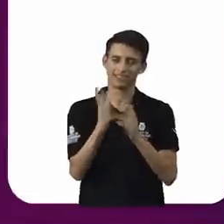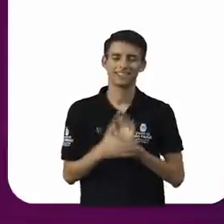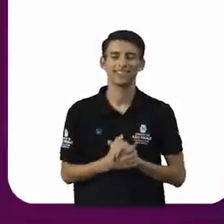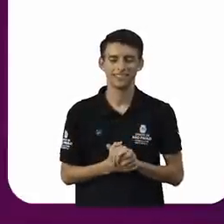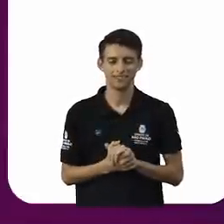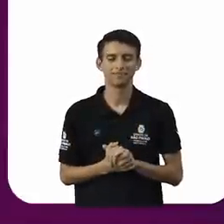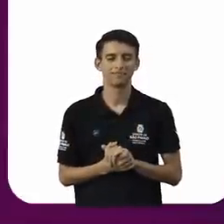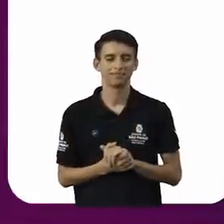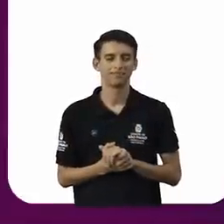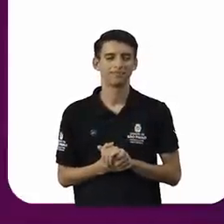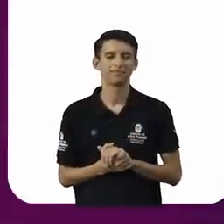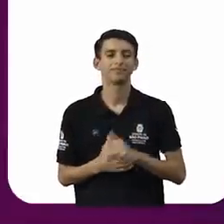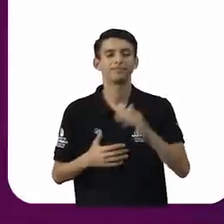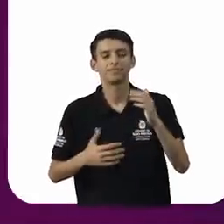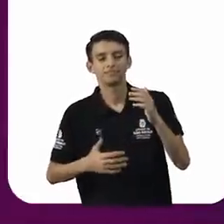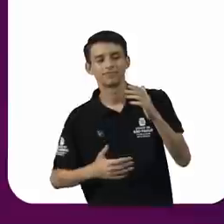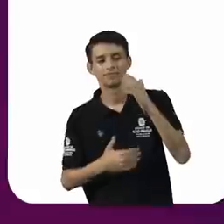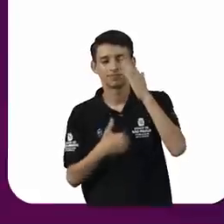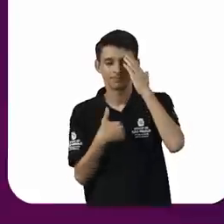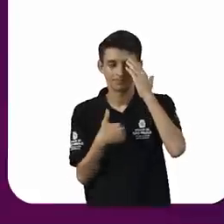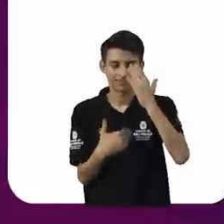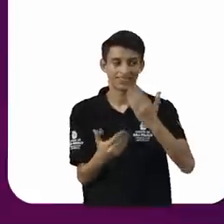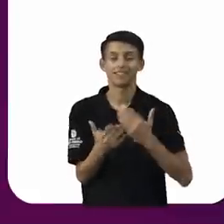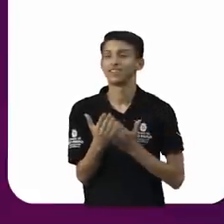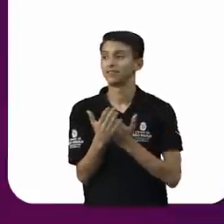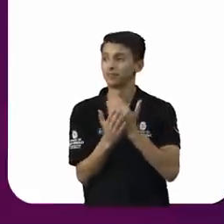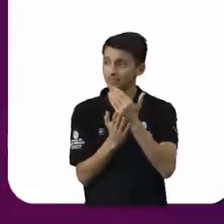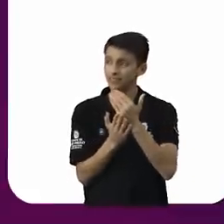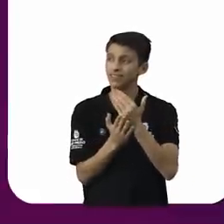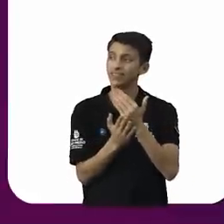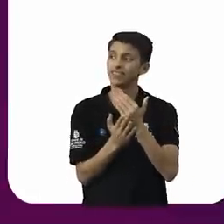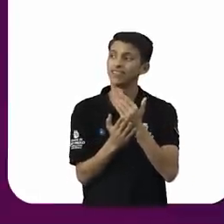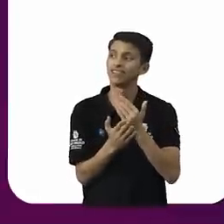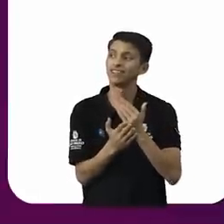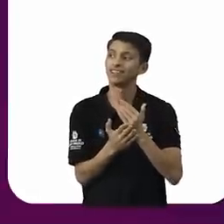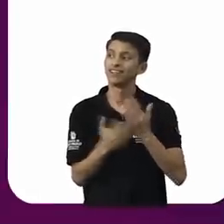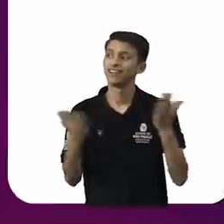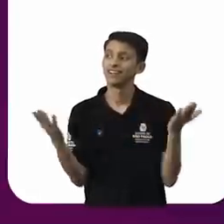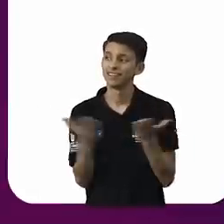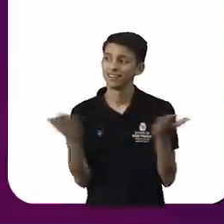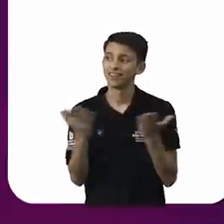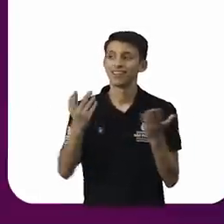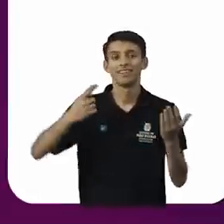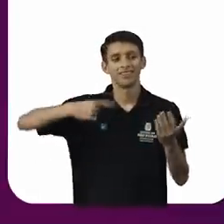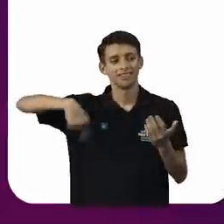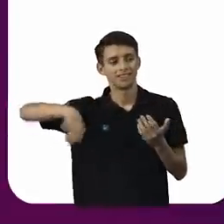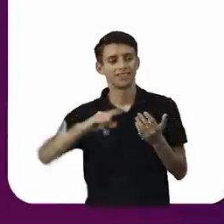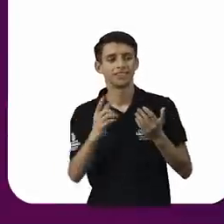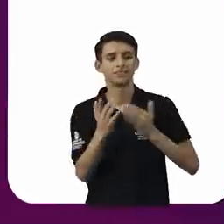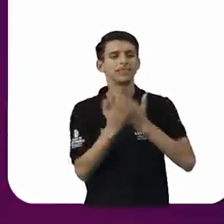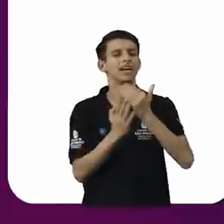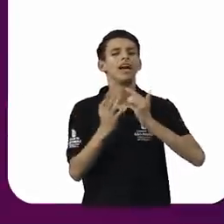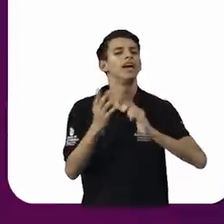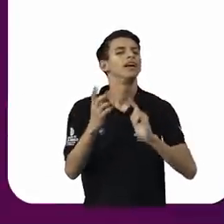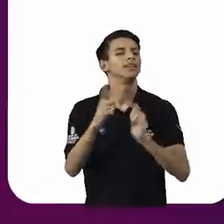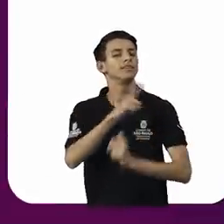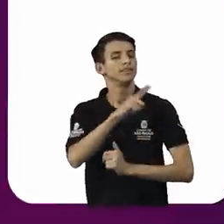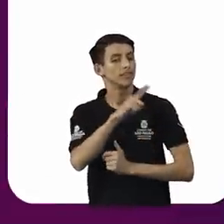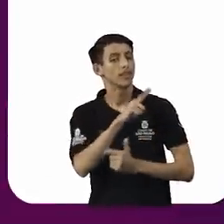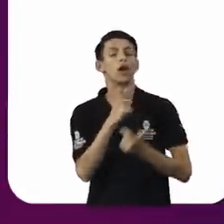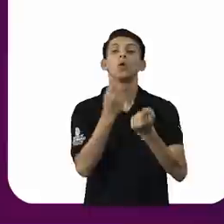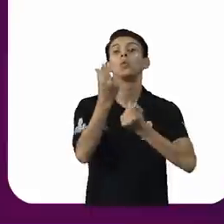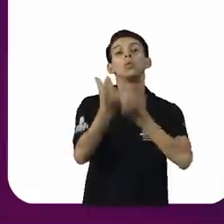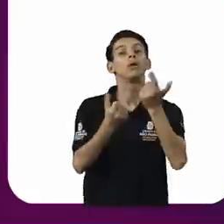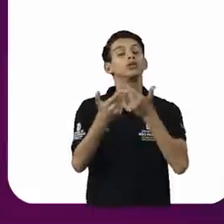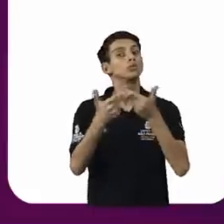muito obrigada. E agora vamos começar com o pé direito, o nosso painel, e vamos tratar de alguns conceitos básicos,